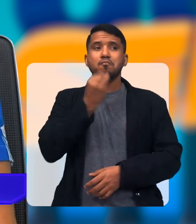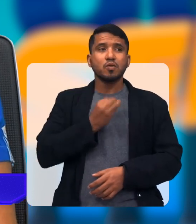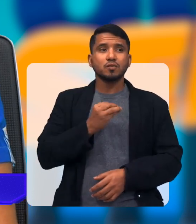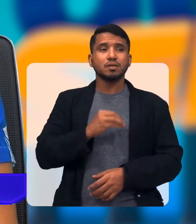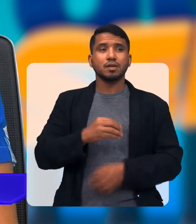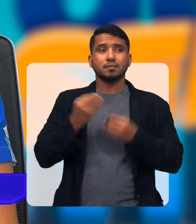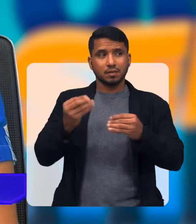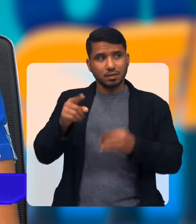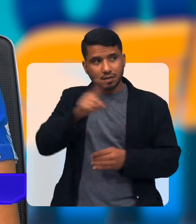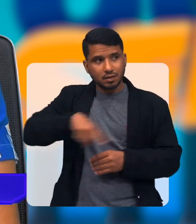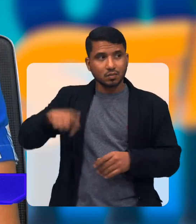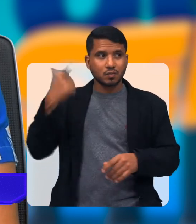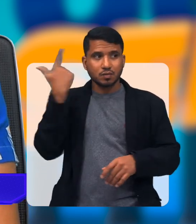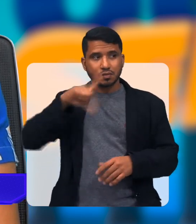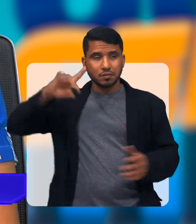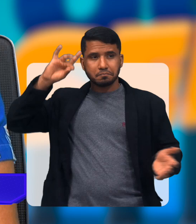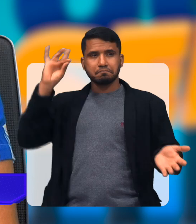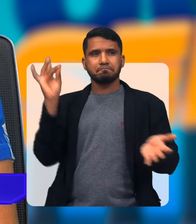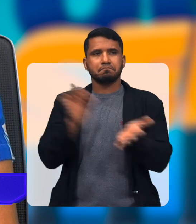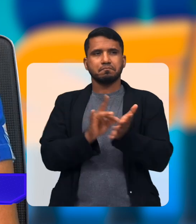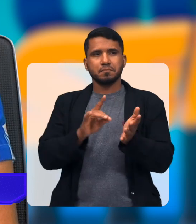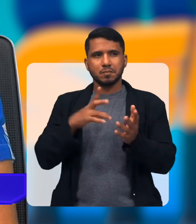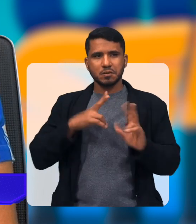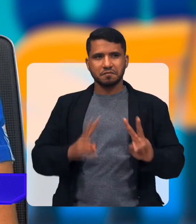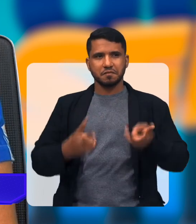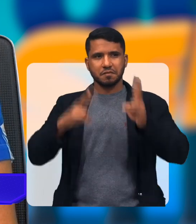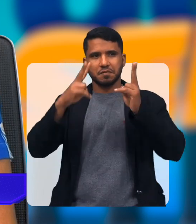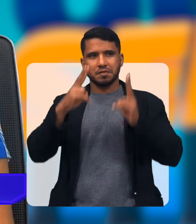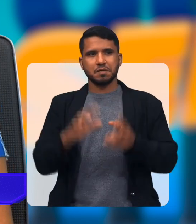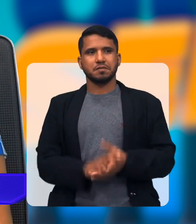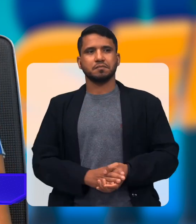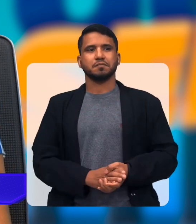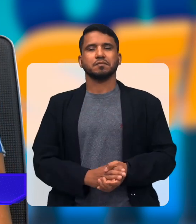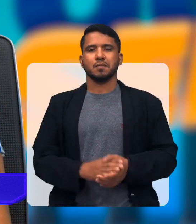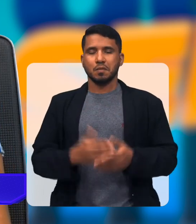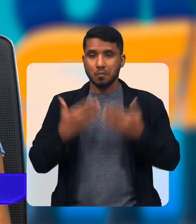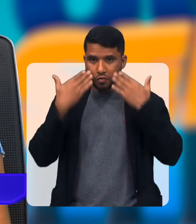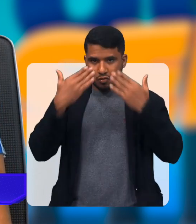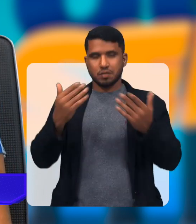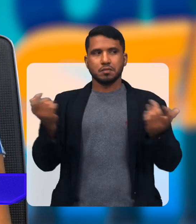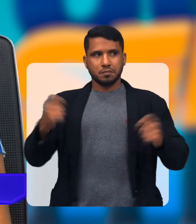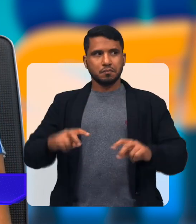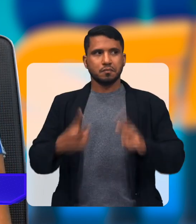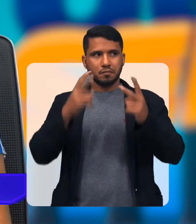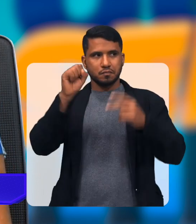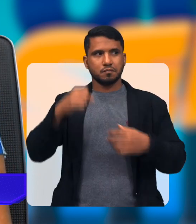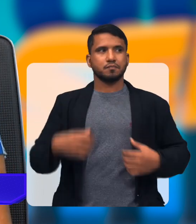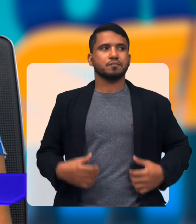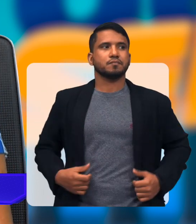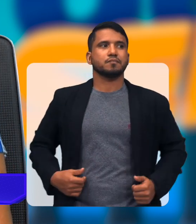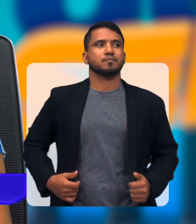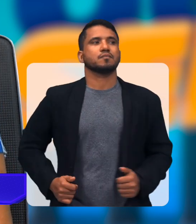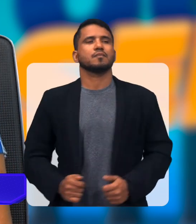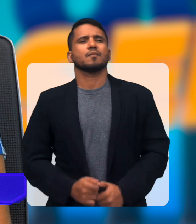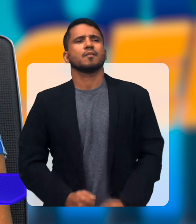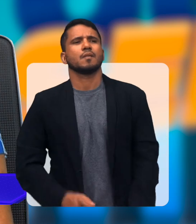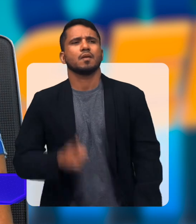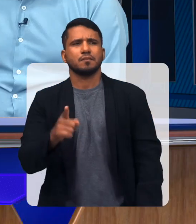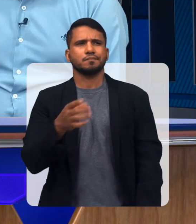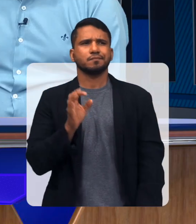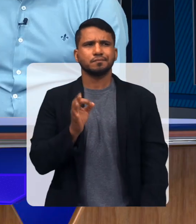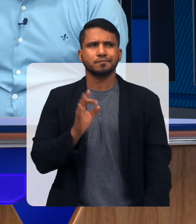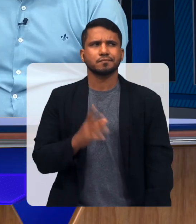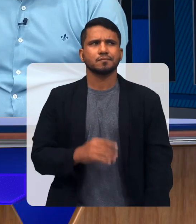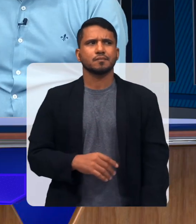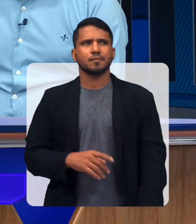oportunidades Pra que eles Sejam Vistos Que não são incapazes Eles são capazes